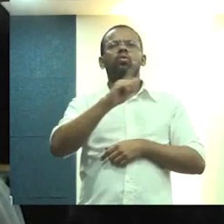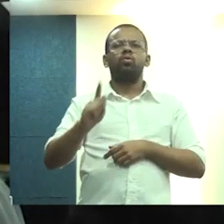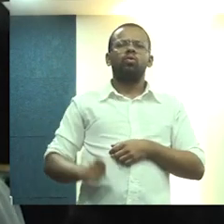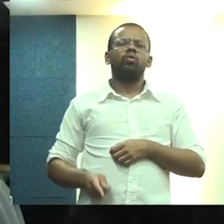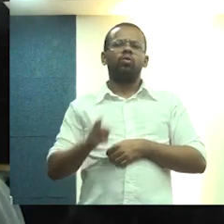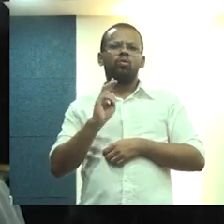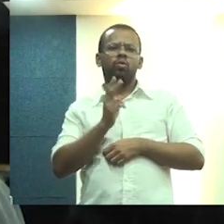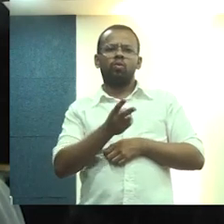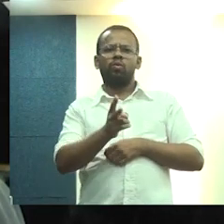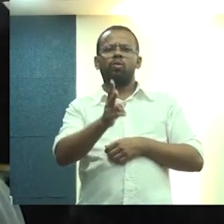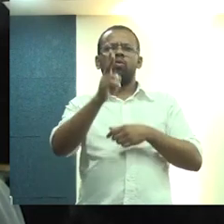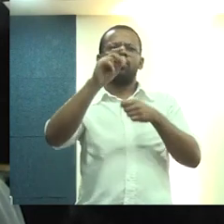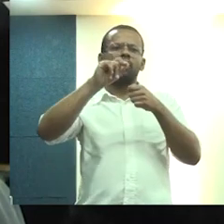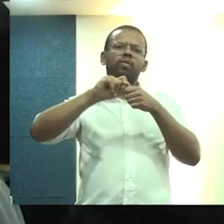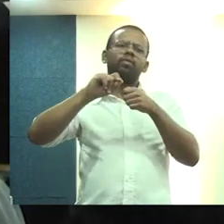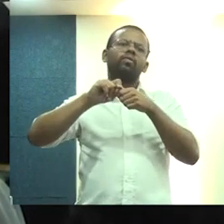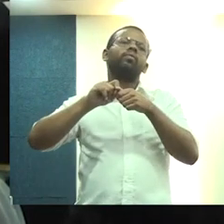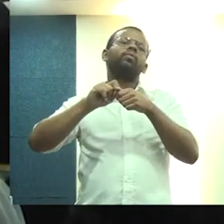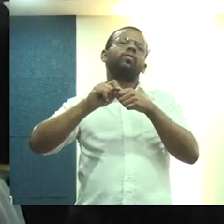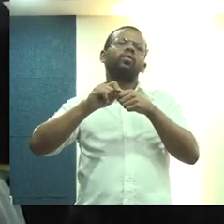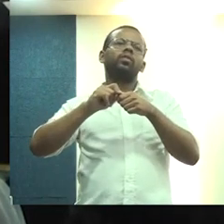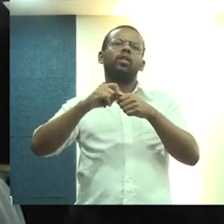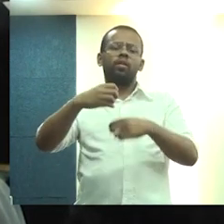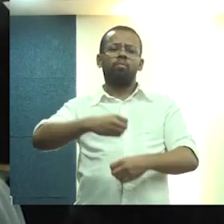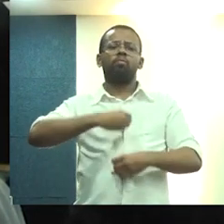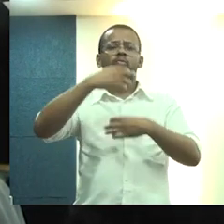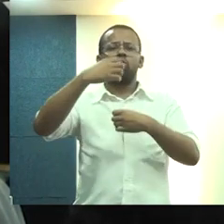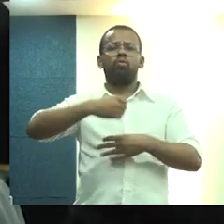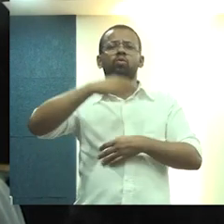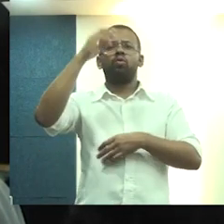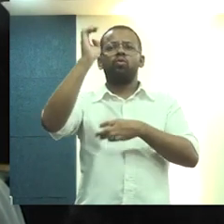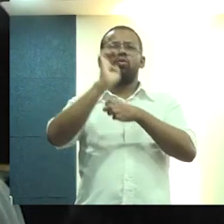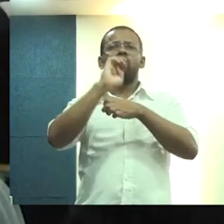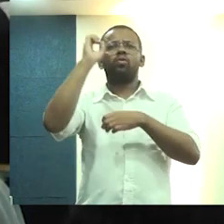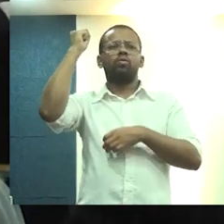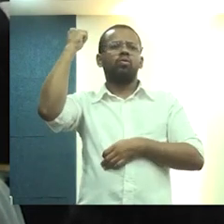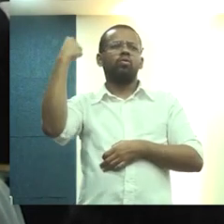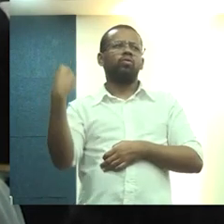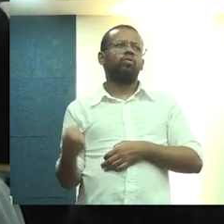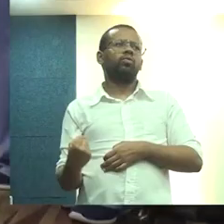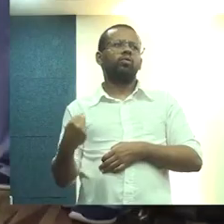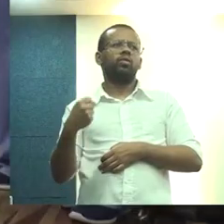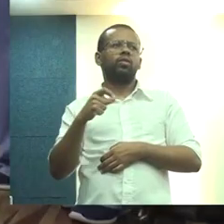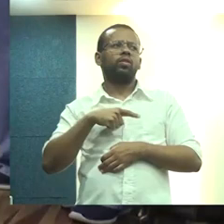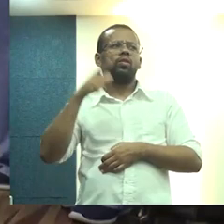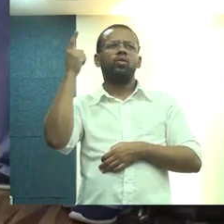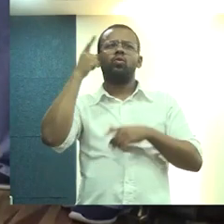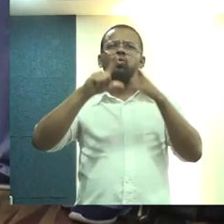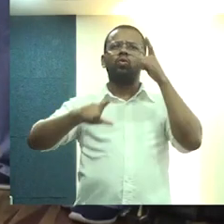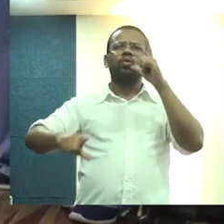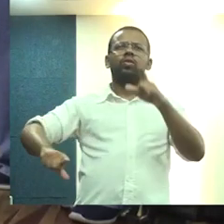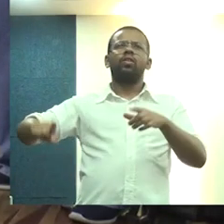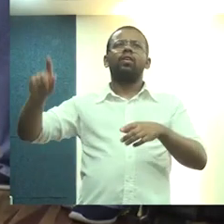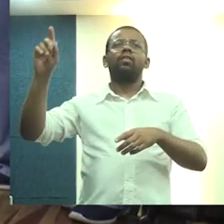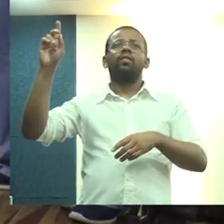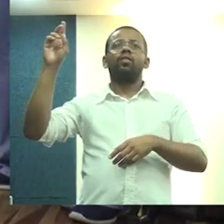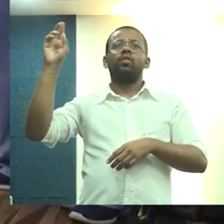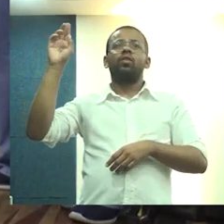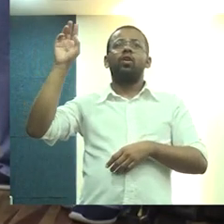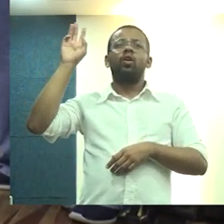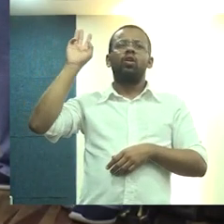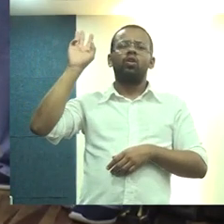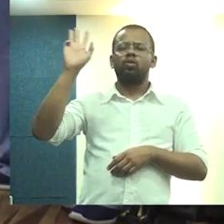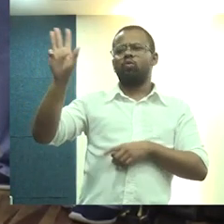feito. A gente tem feito isso. A expressão sergipana fez uma dura luta pela vitória de Lula. Enfrentou a classe média.